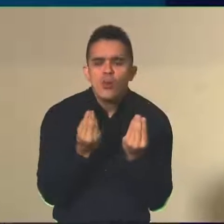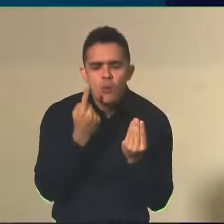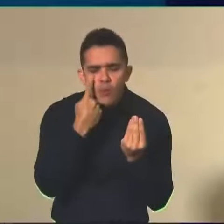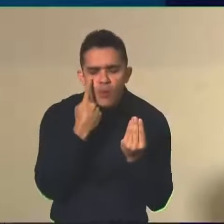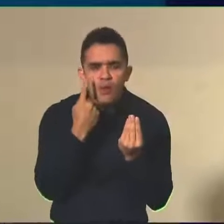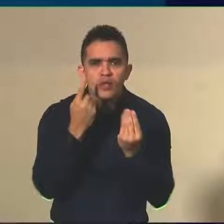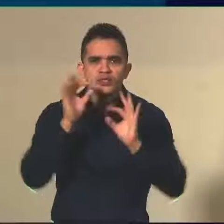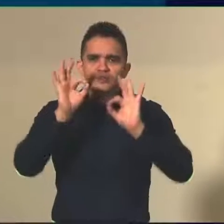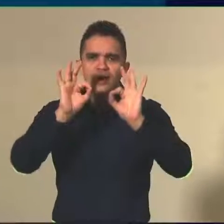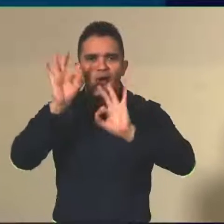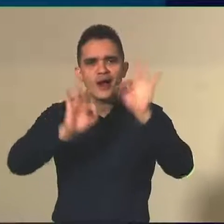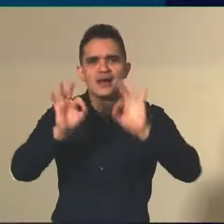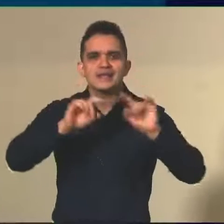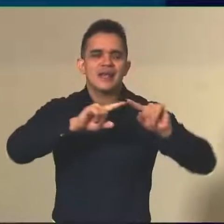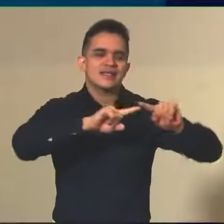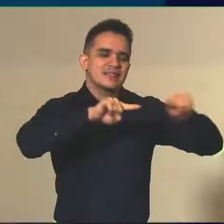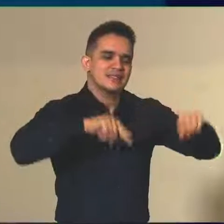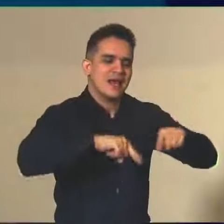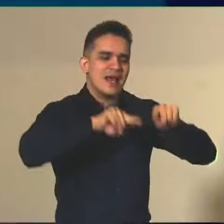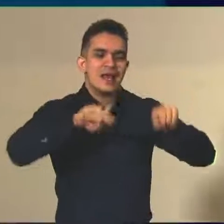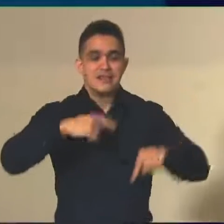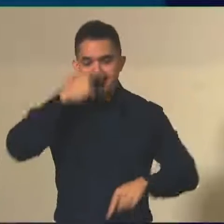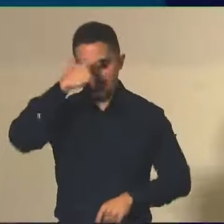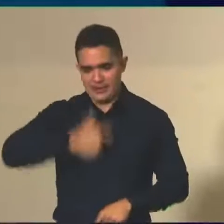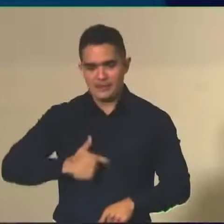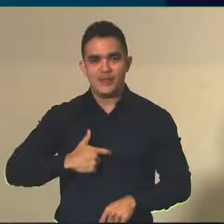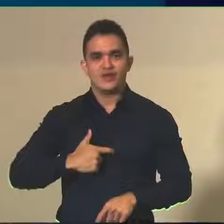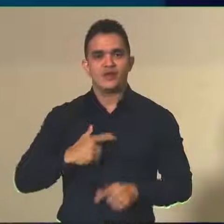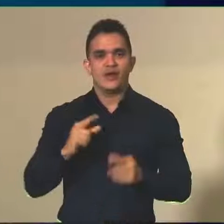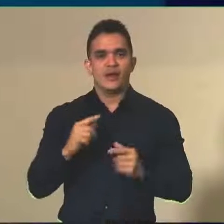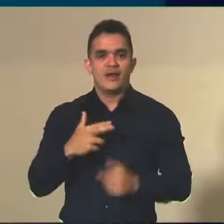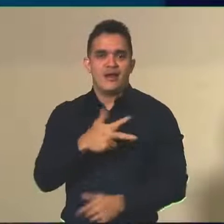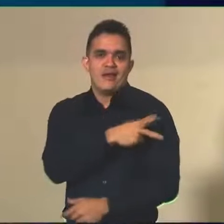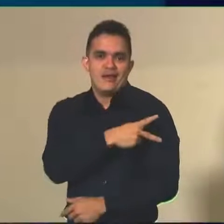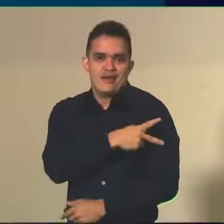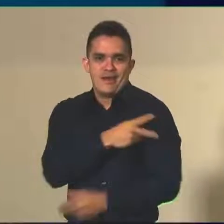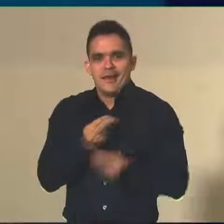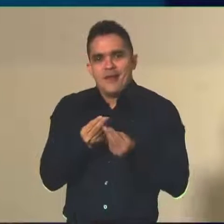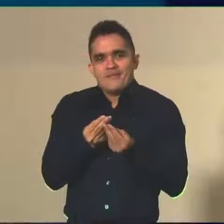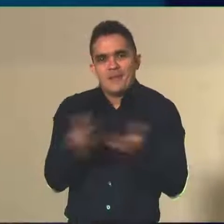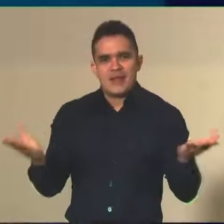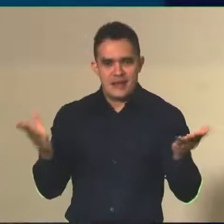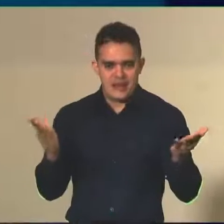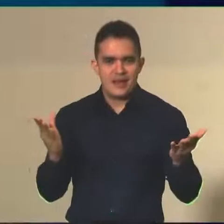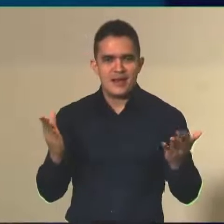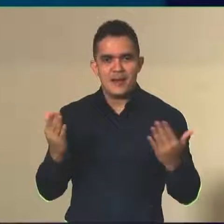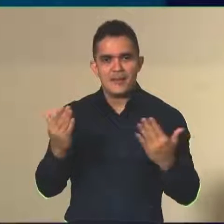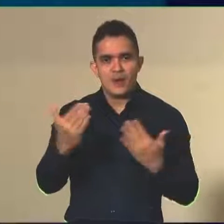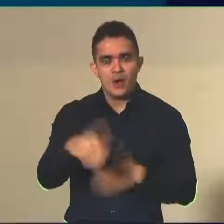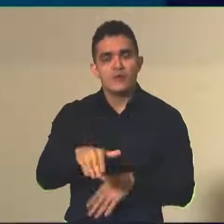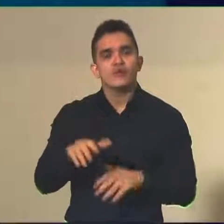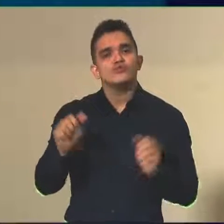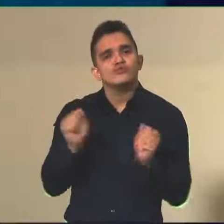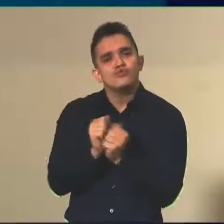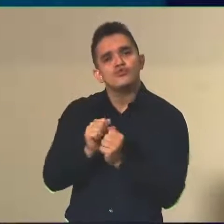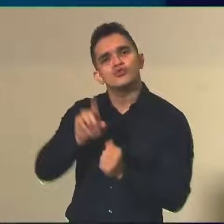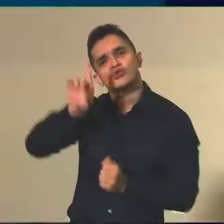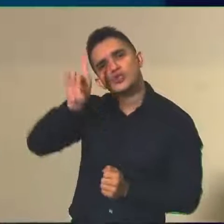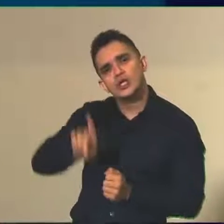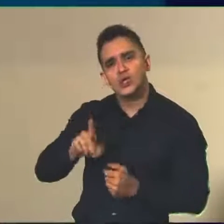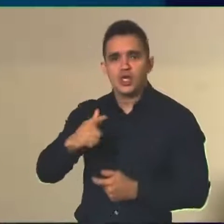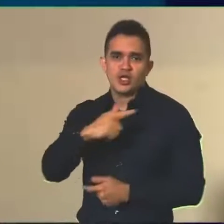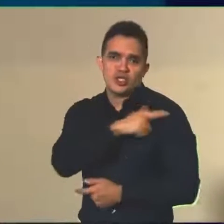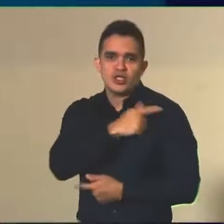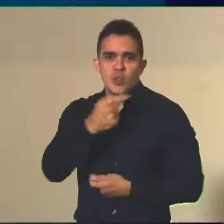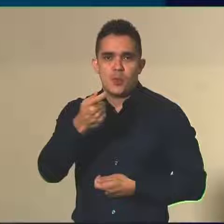feito pela aplicadora, com a supervisão aqui da Diretoria de Gestão e Planejamento,